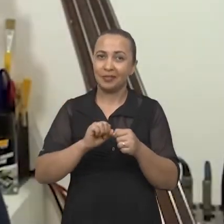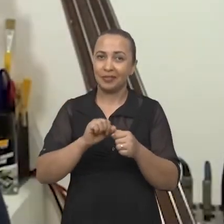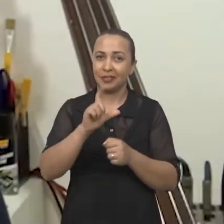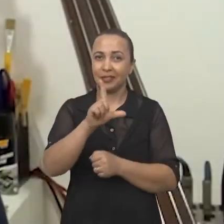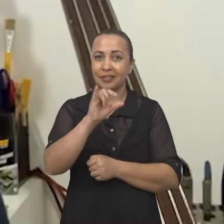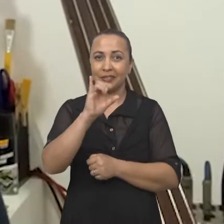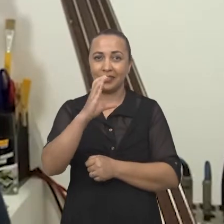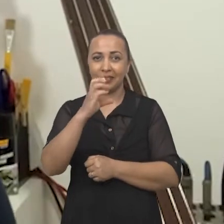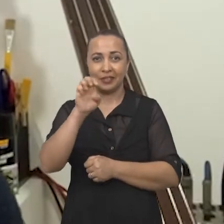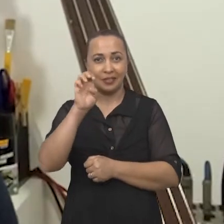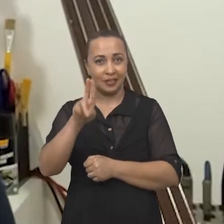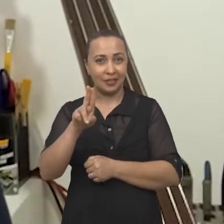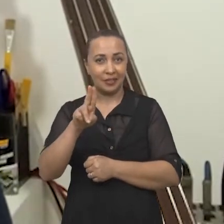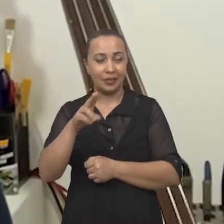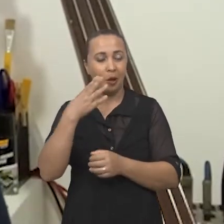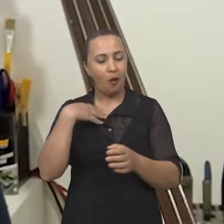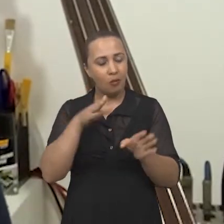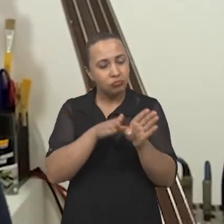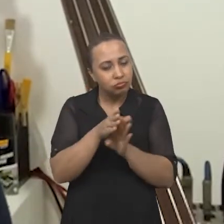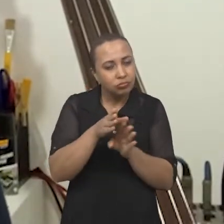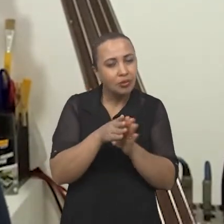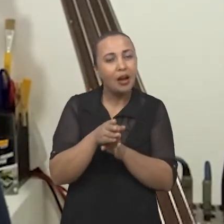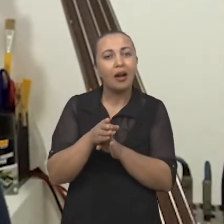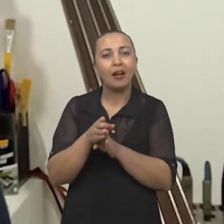que a Elma empreendeu no liceu e orientei,